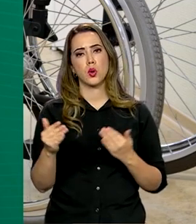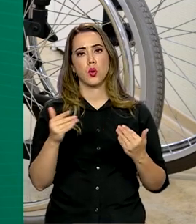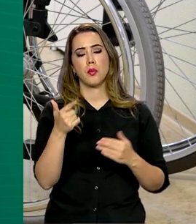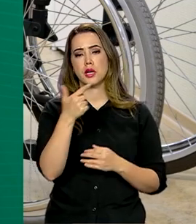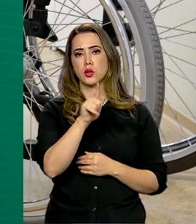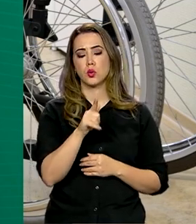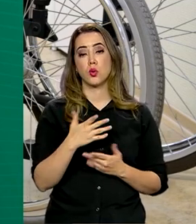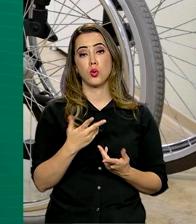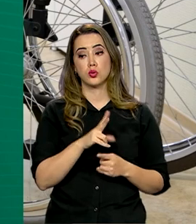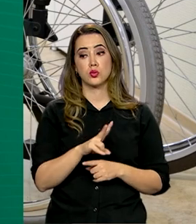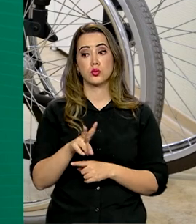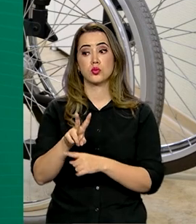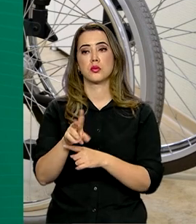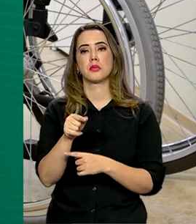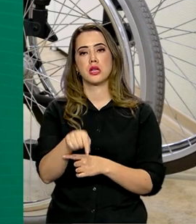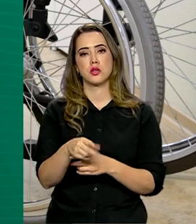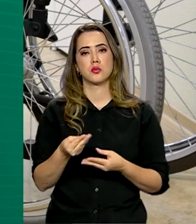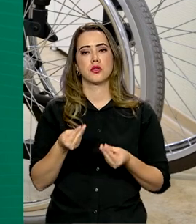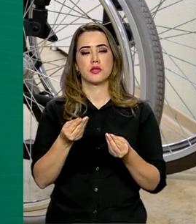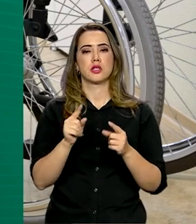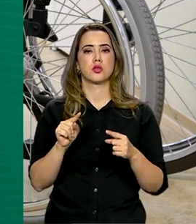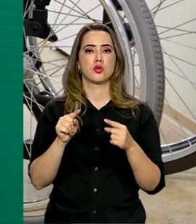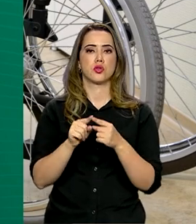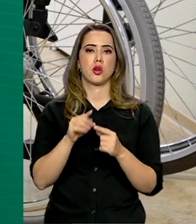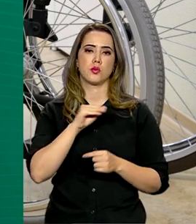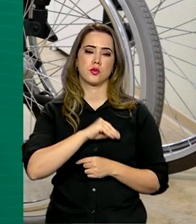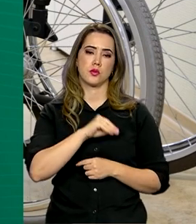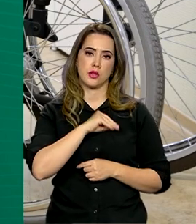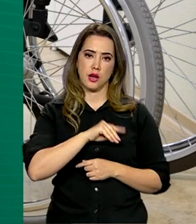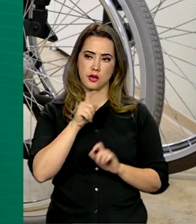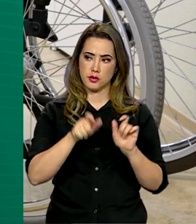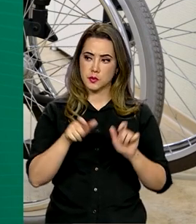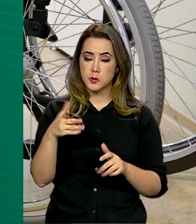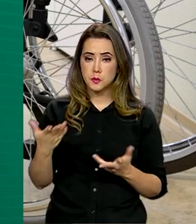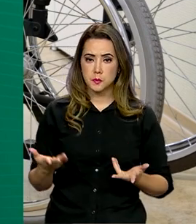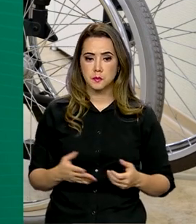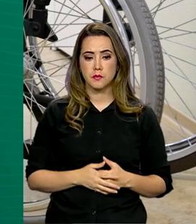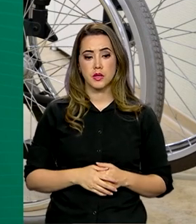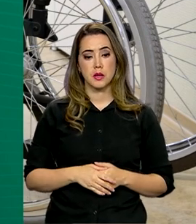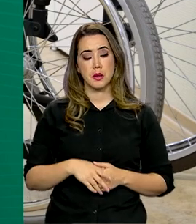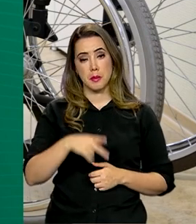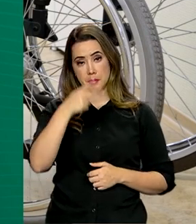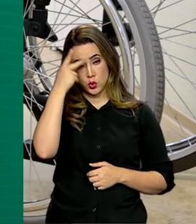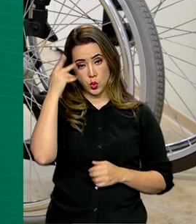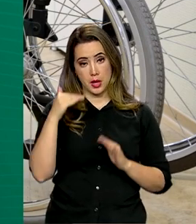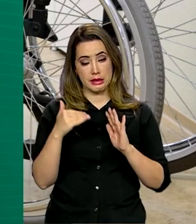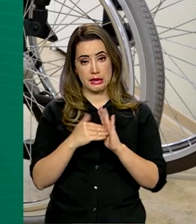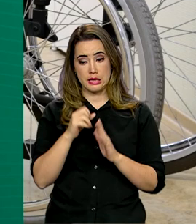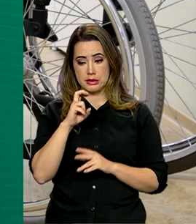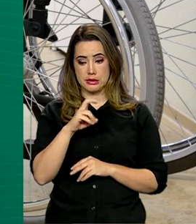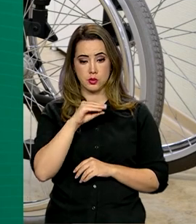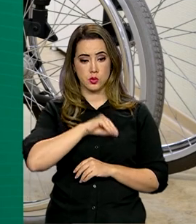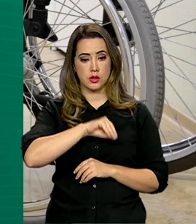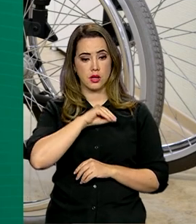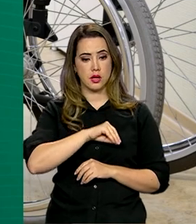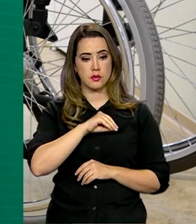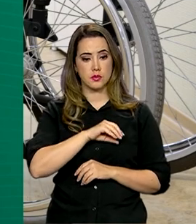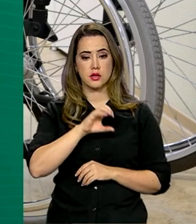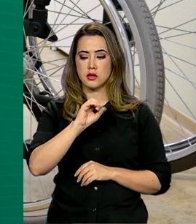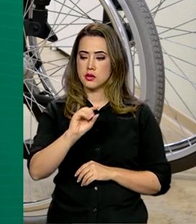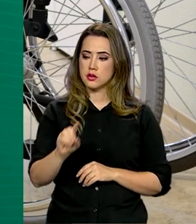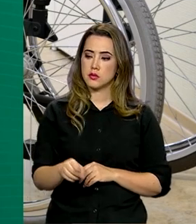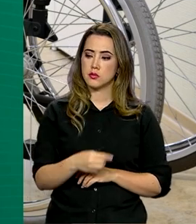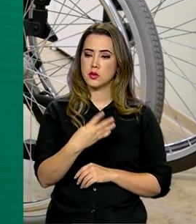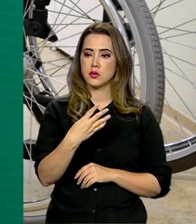a taxa de crédito é ofertada de acordo com a renda do correntista. Para quem ganha até 5 salários mínimos, a taxa será de